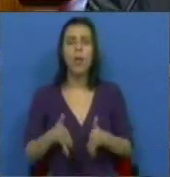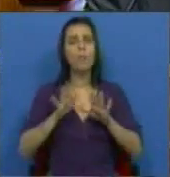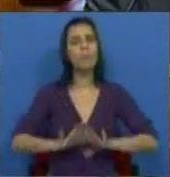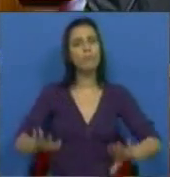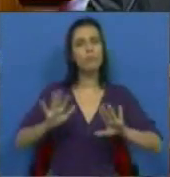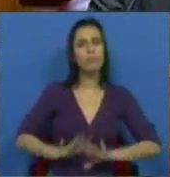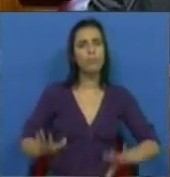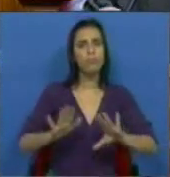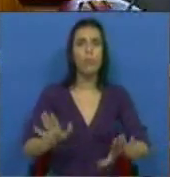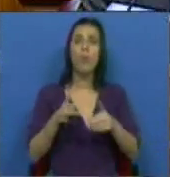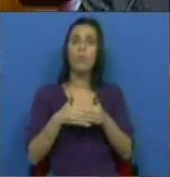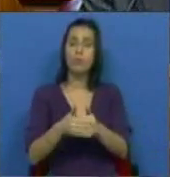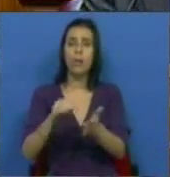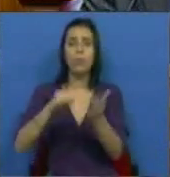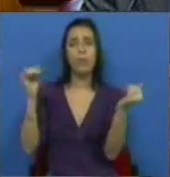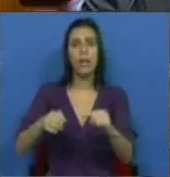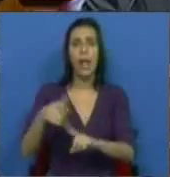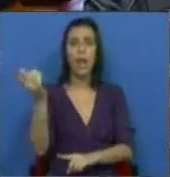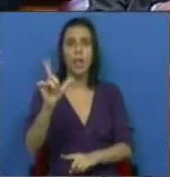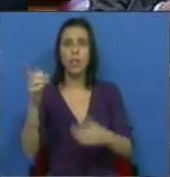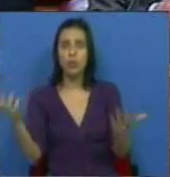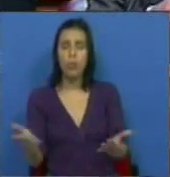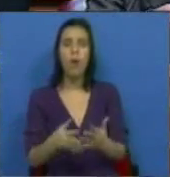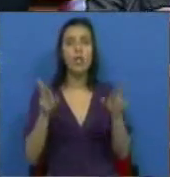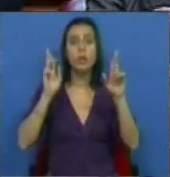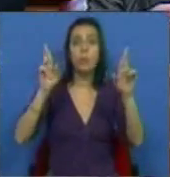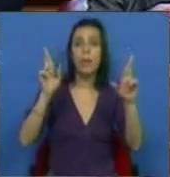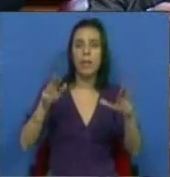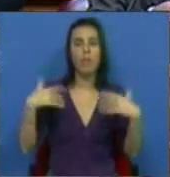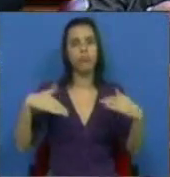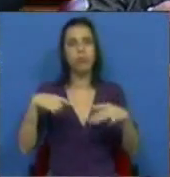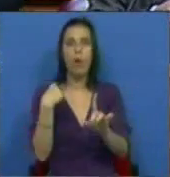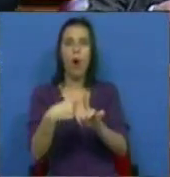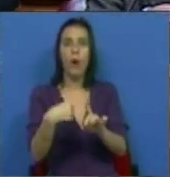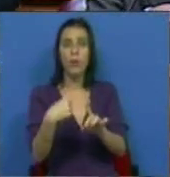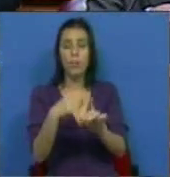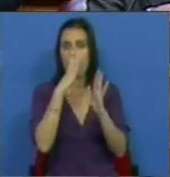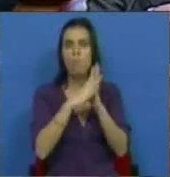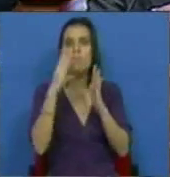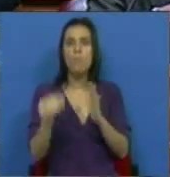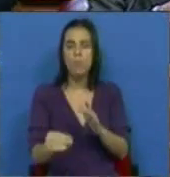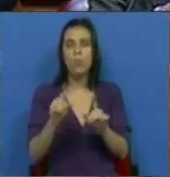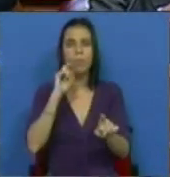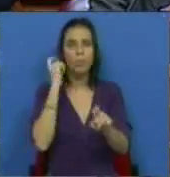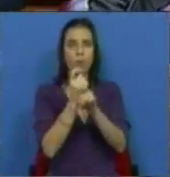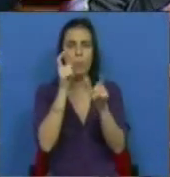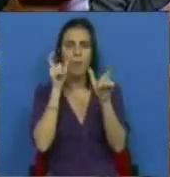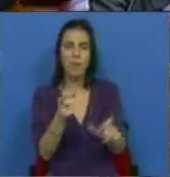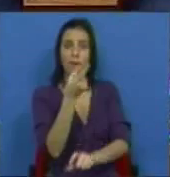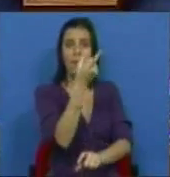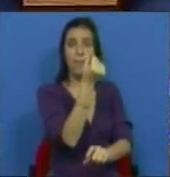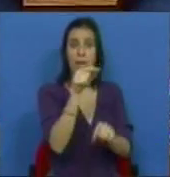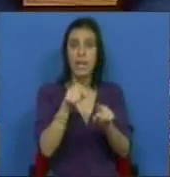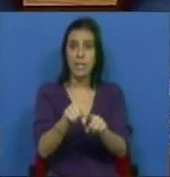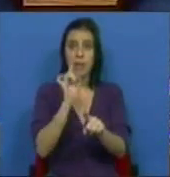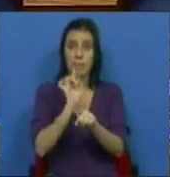tranquilidade do processo do Tratado de Lisboa e tinha expectativas muito otimistas sobre o modelo de supervisão financeira